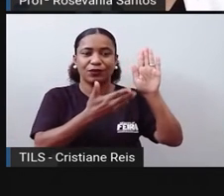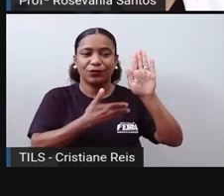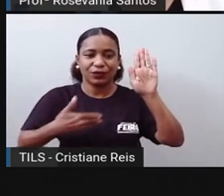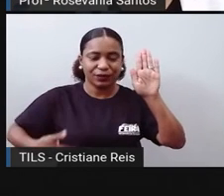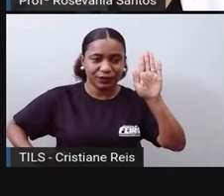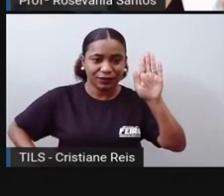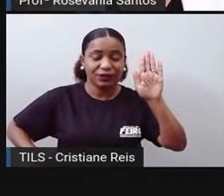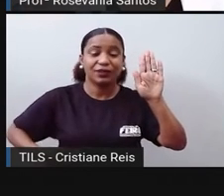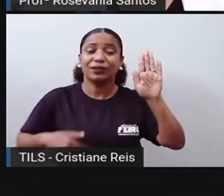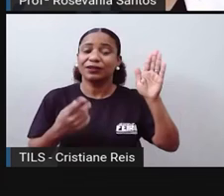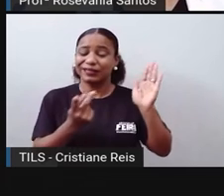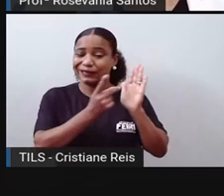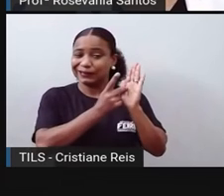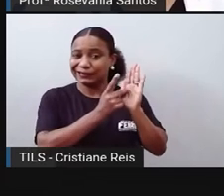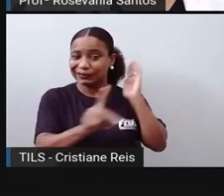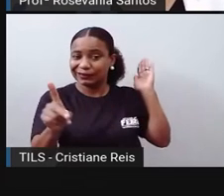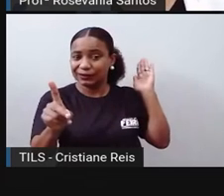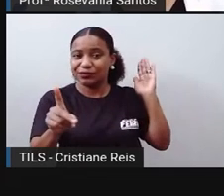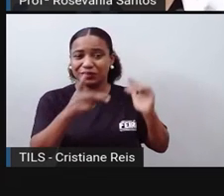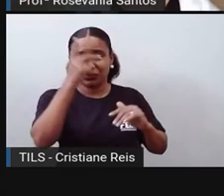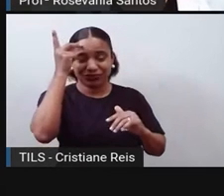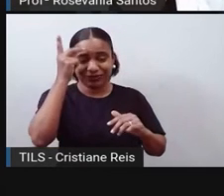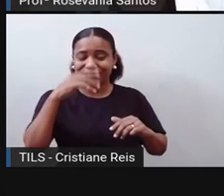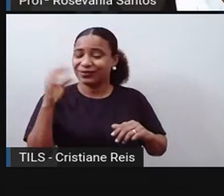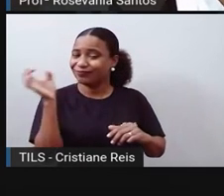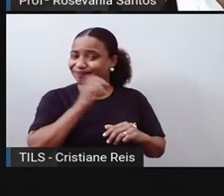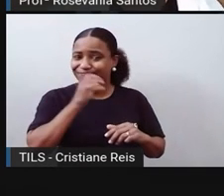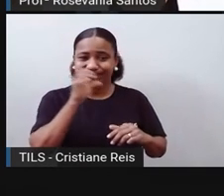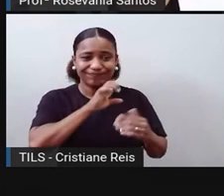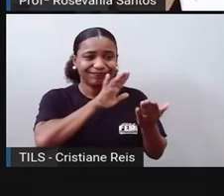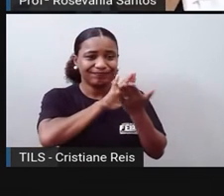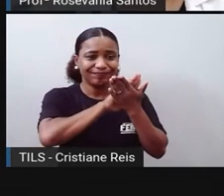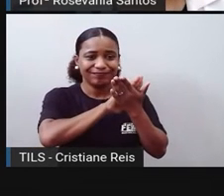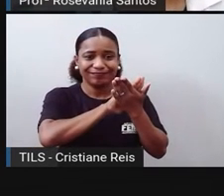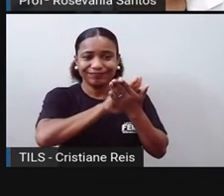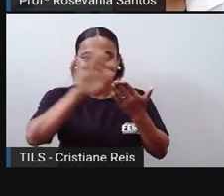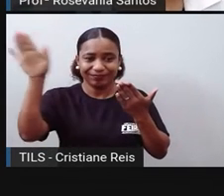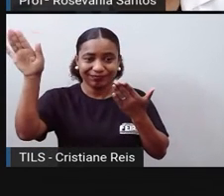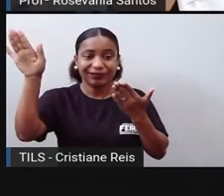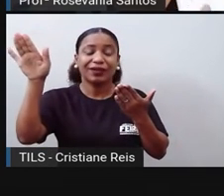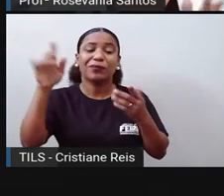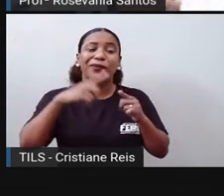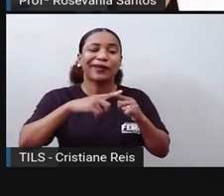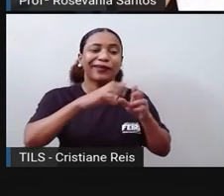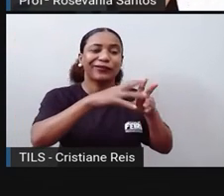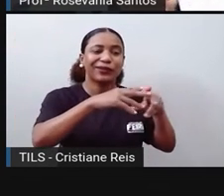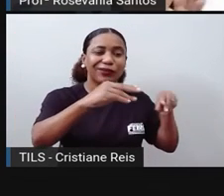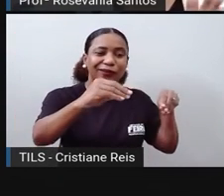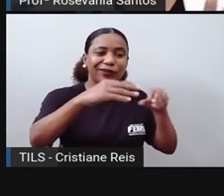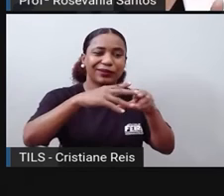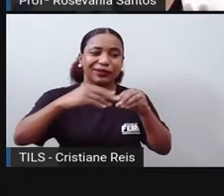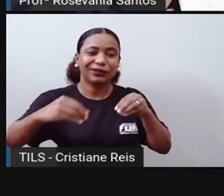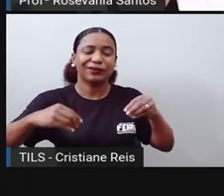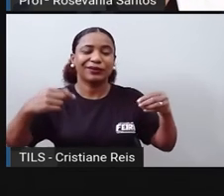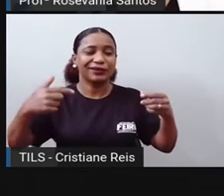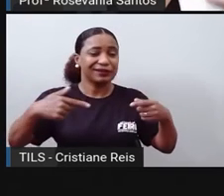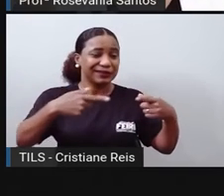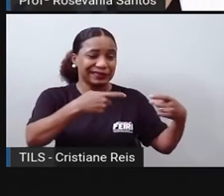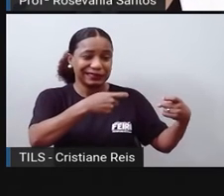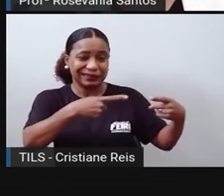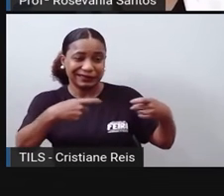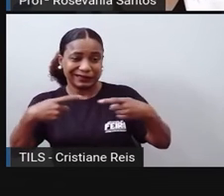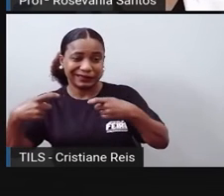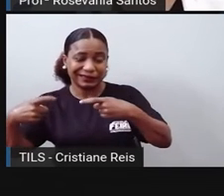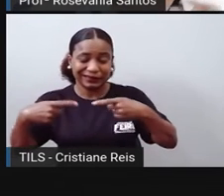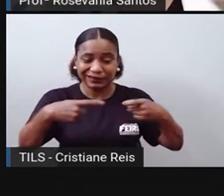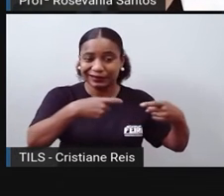rivalidades políticas. Então, as pessoas são obrigadas a disputas por territórios também, por conta, né, das milícias. Então, eles